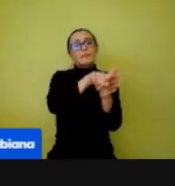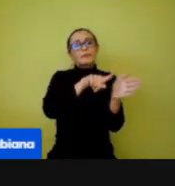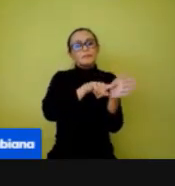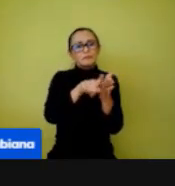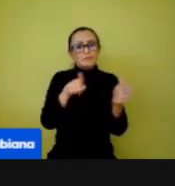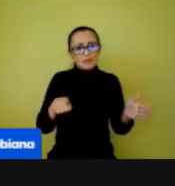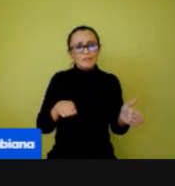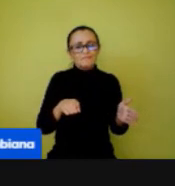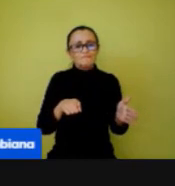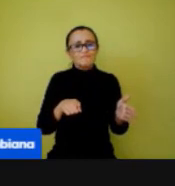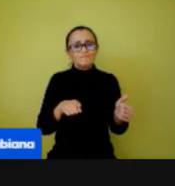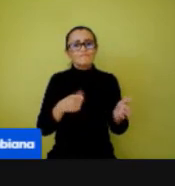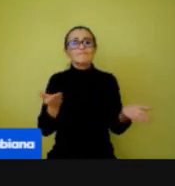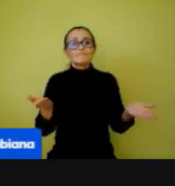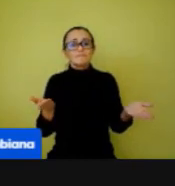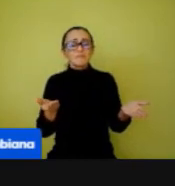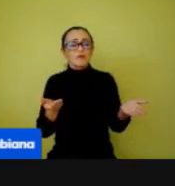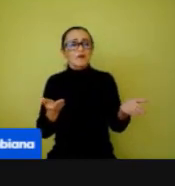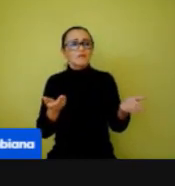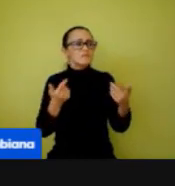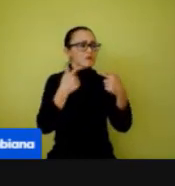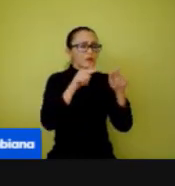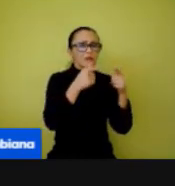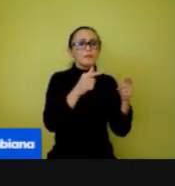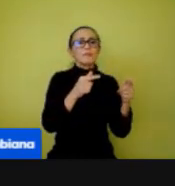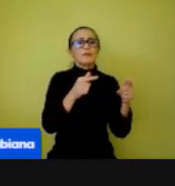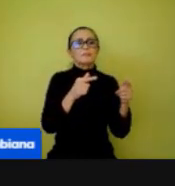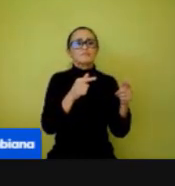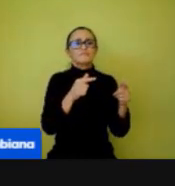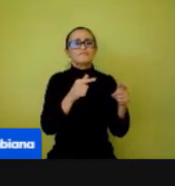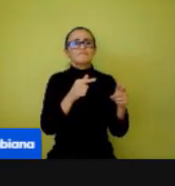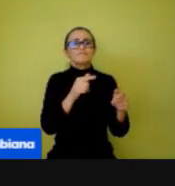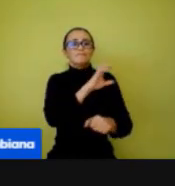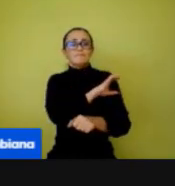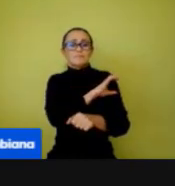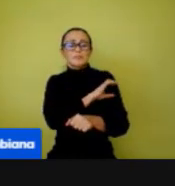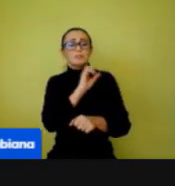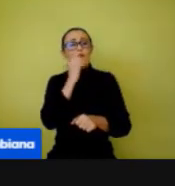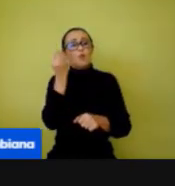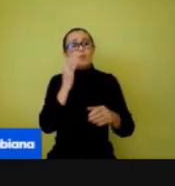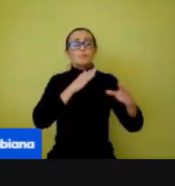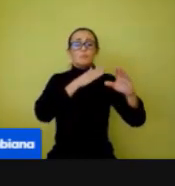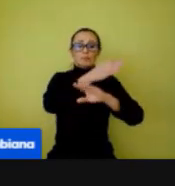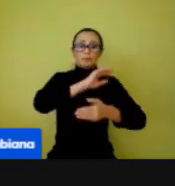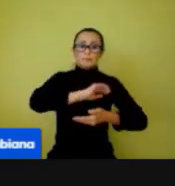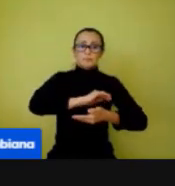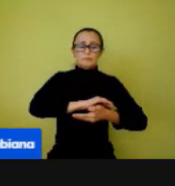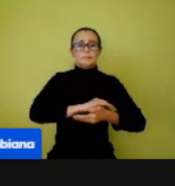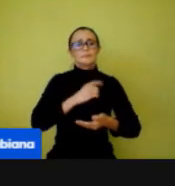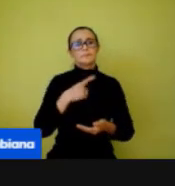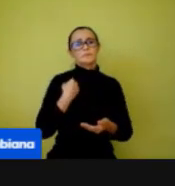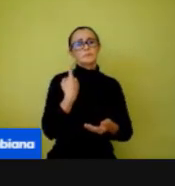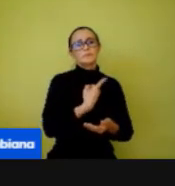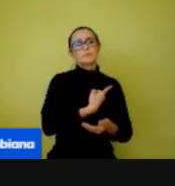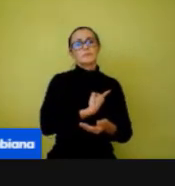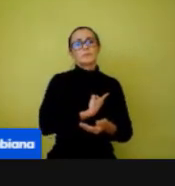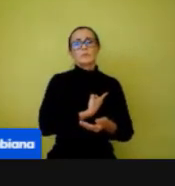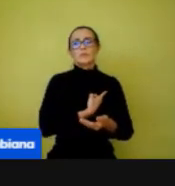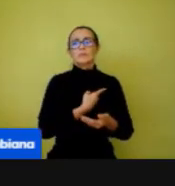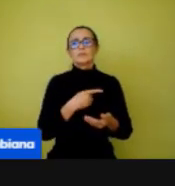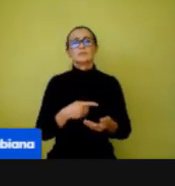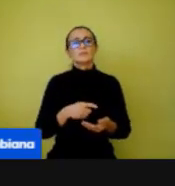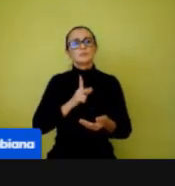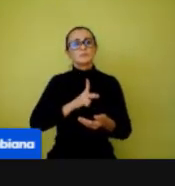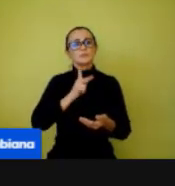reclamação para a direção, ou para a CEMED. Então, assim, nós, como estamos mais expostos, nós estamos sempre fora da sala de